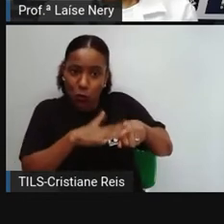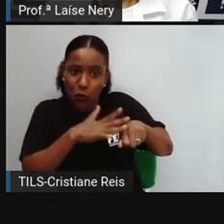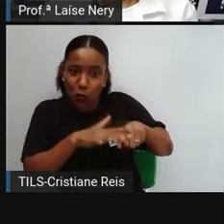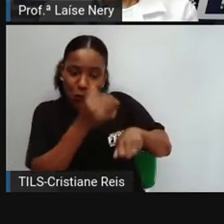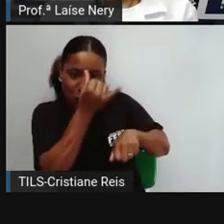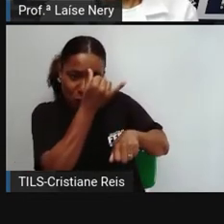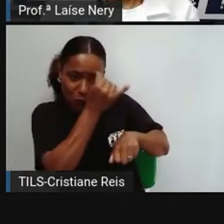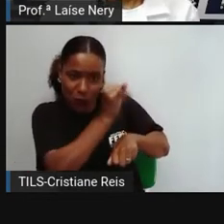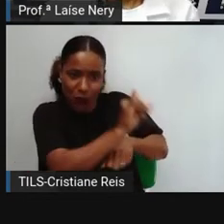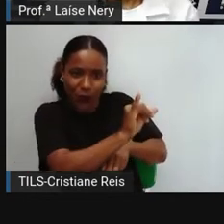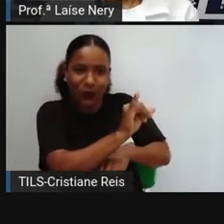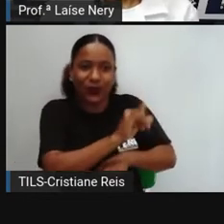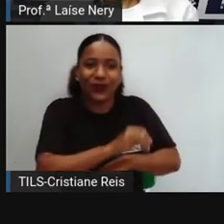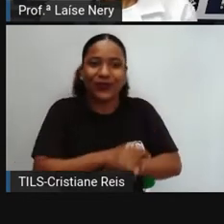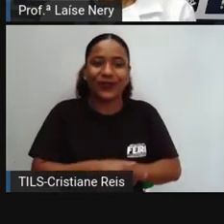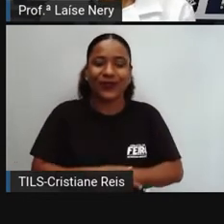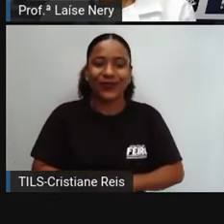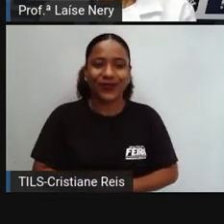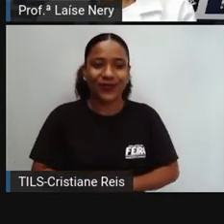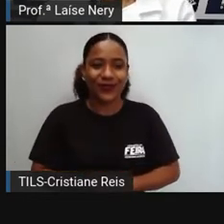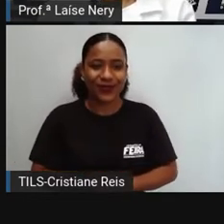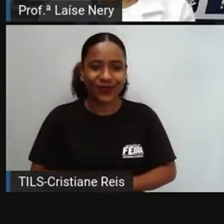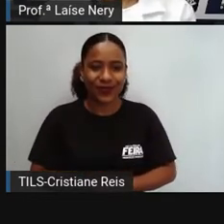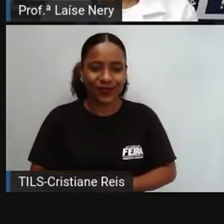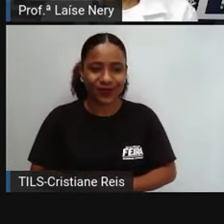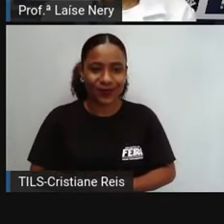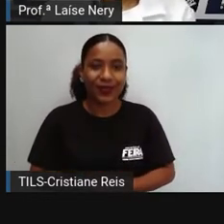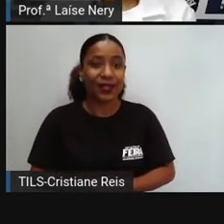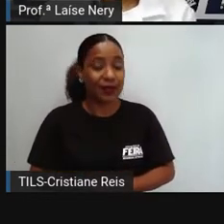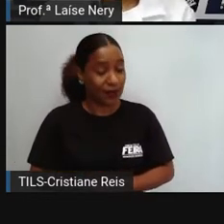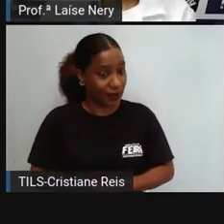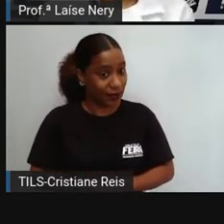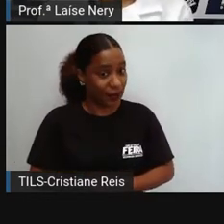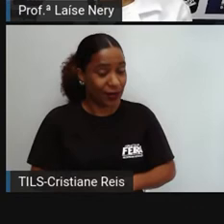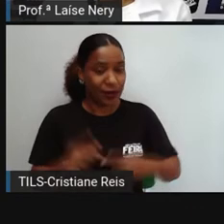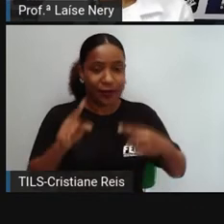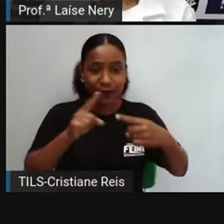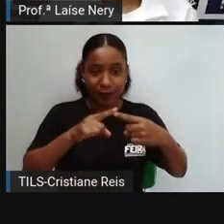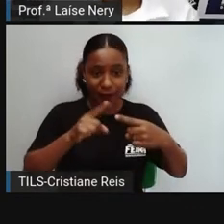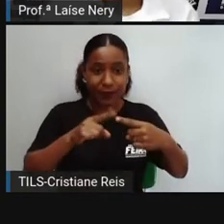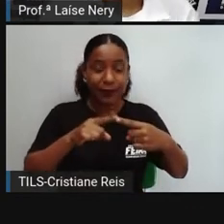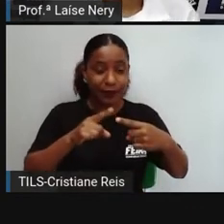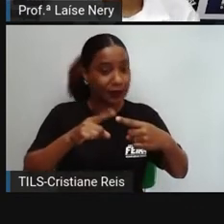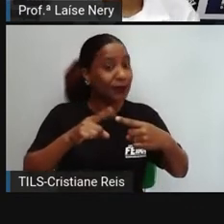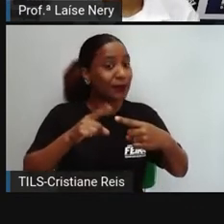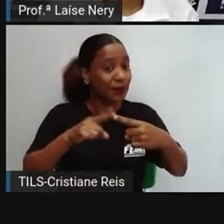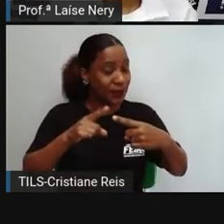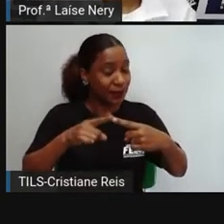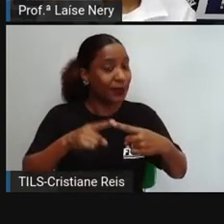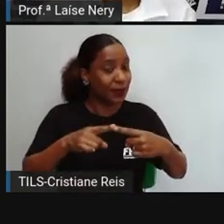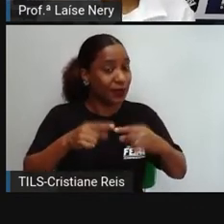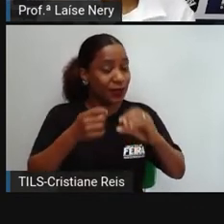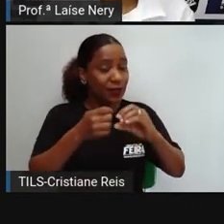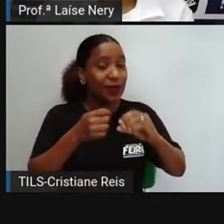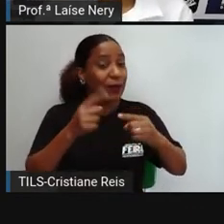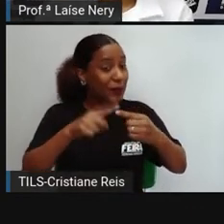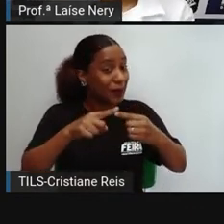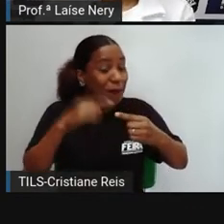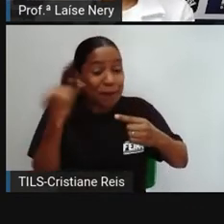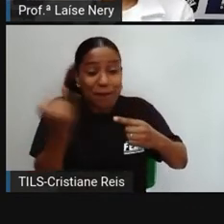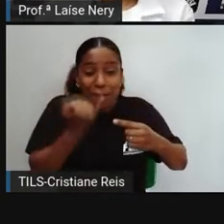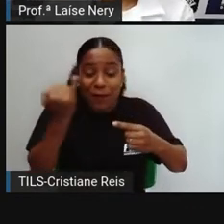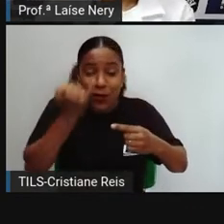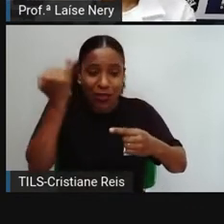Então, o primeiro aspecto do autocuidado que nós vimos é a higiene